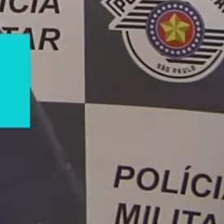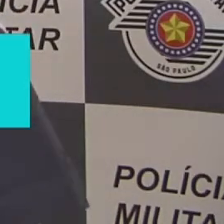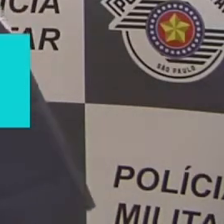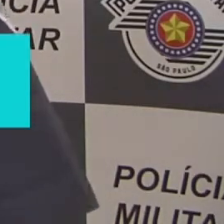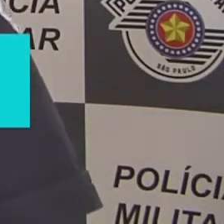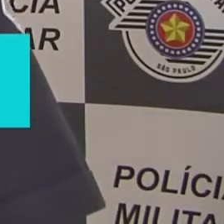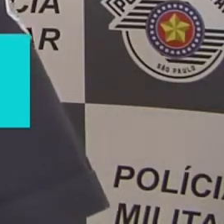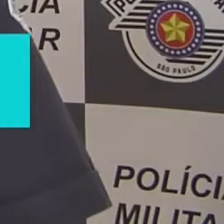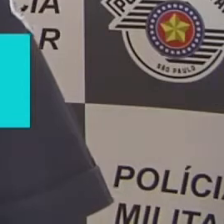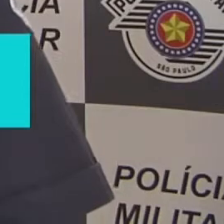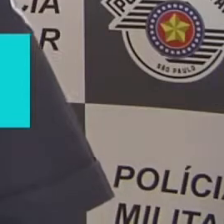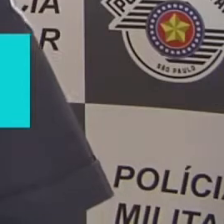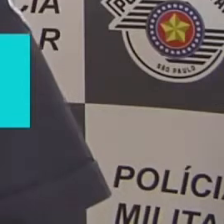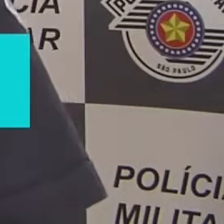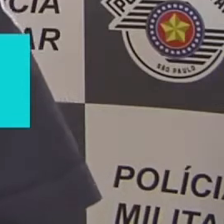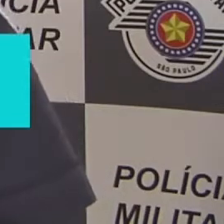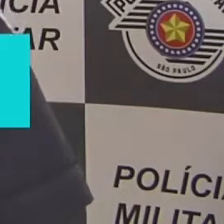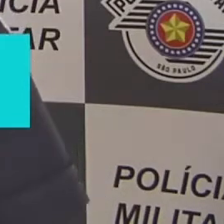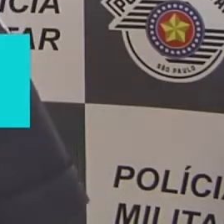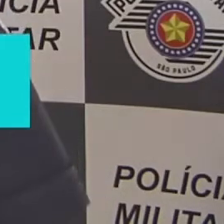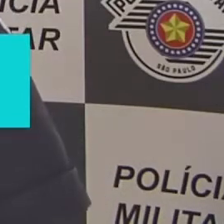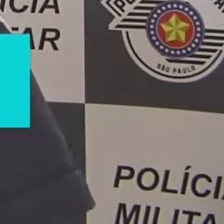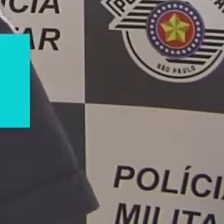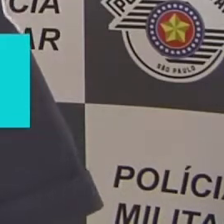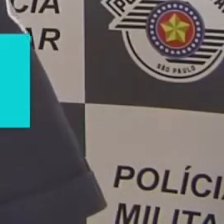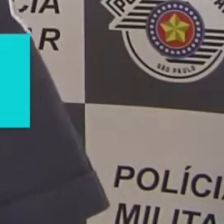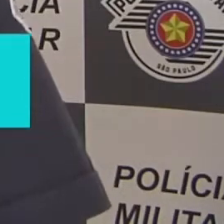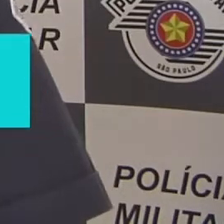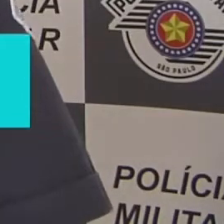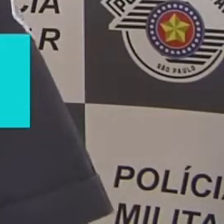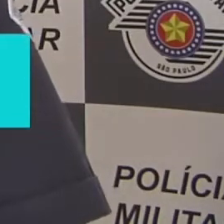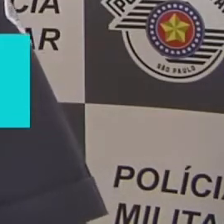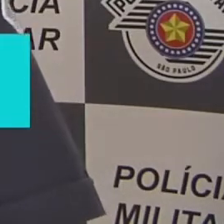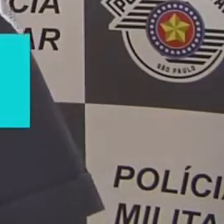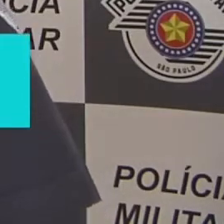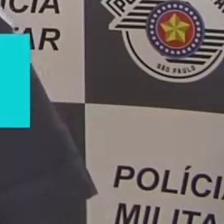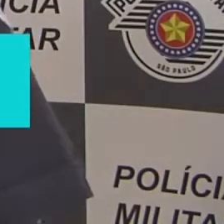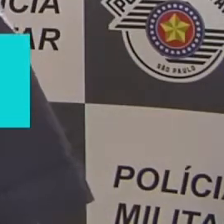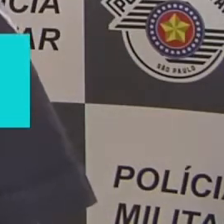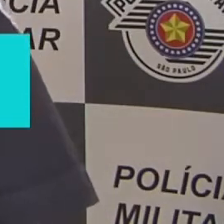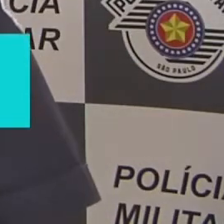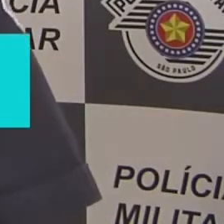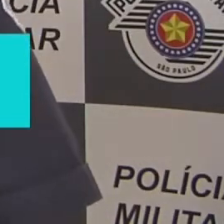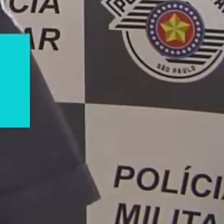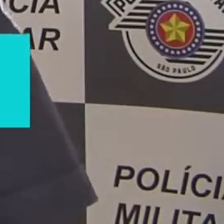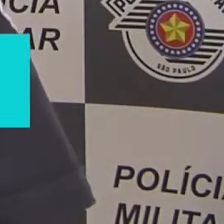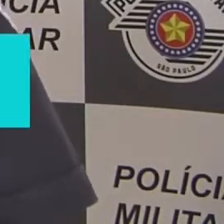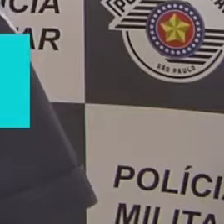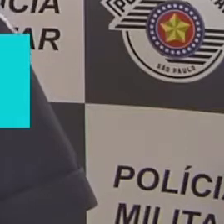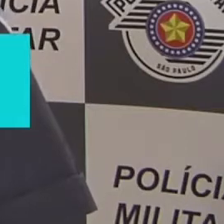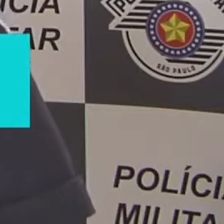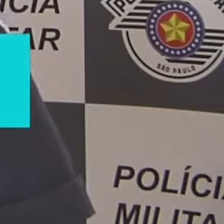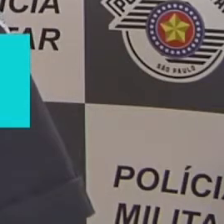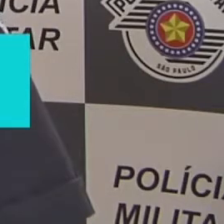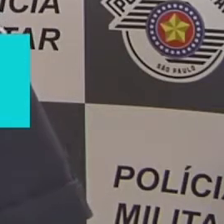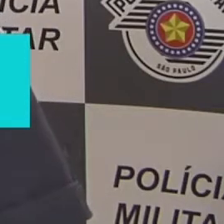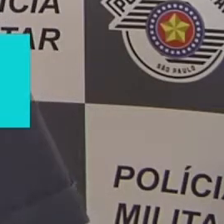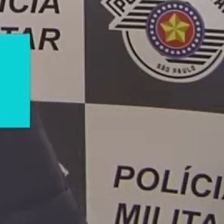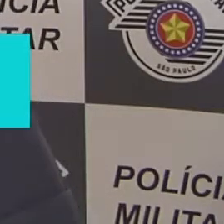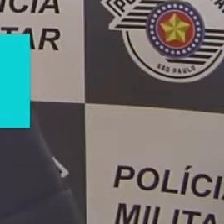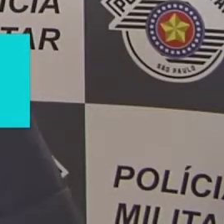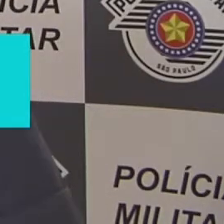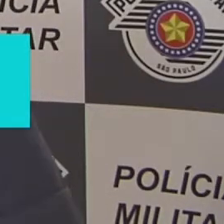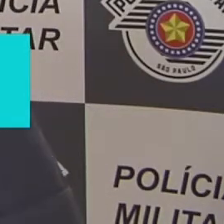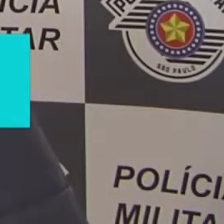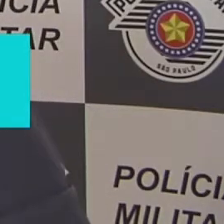direcionada para a Polícia Militar. Você deve usar esse número para passar denúncias que você tem conhecimento. Com